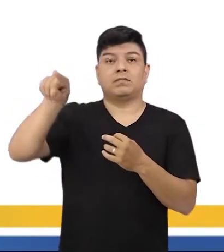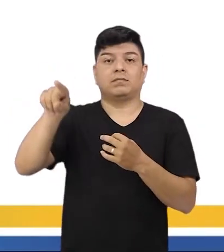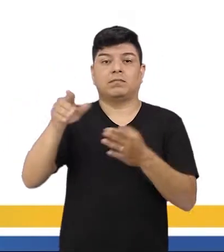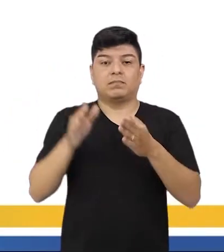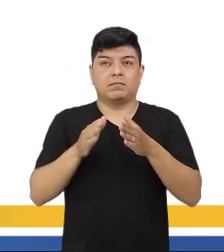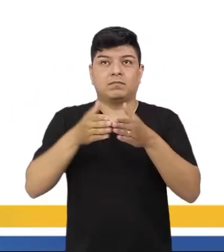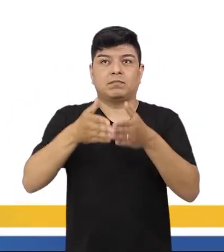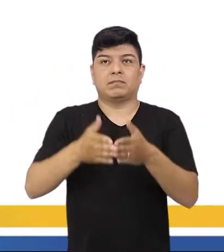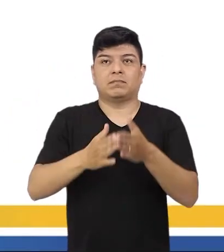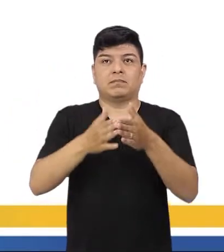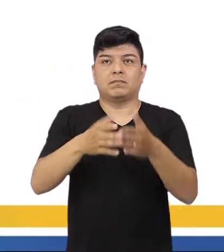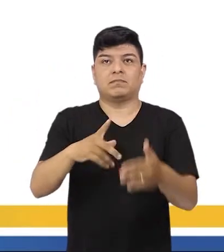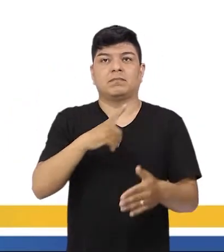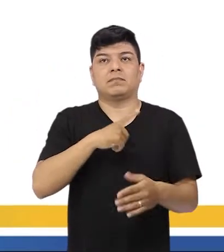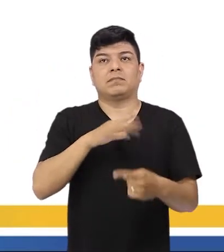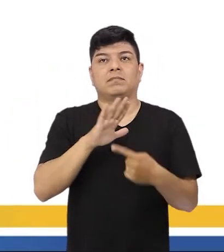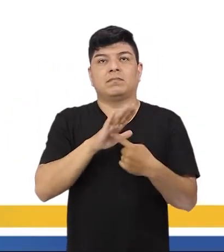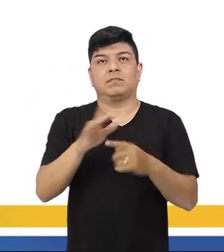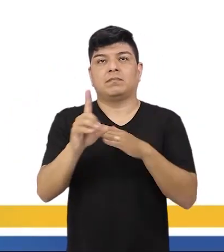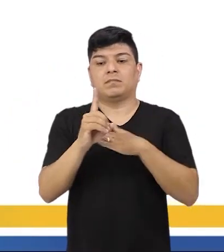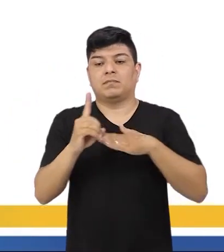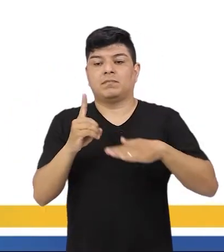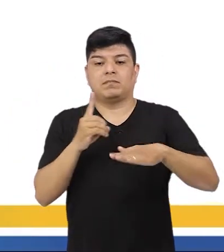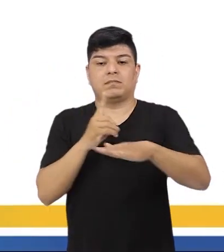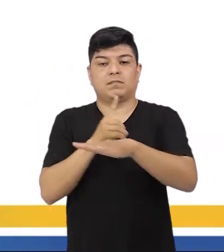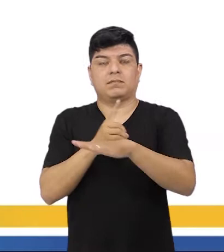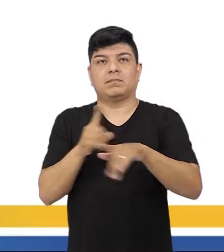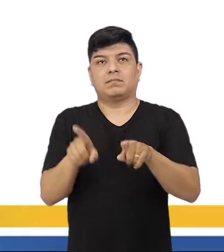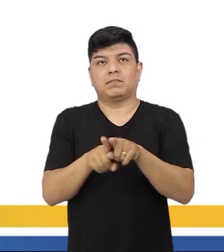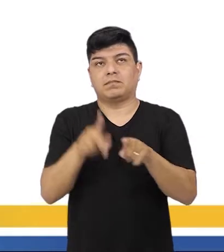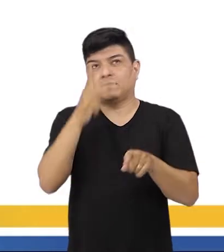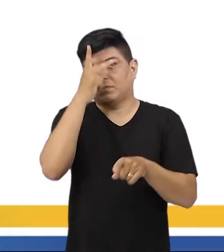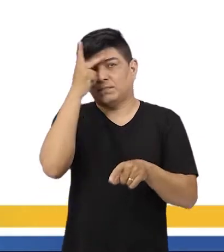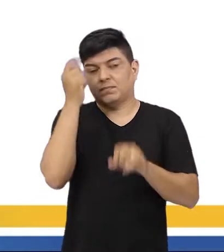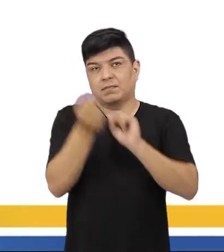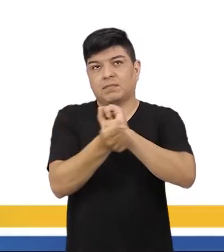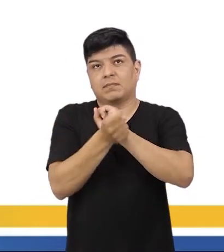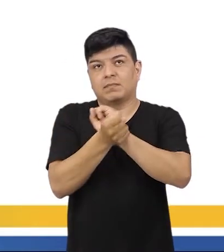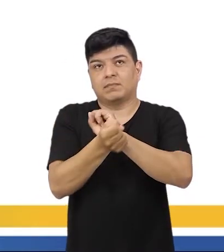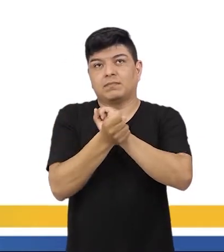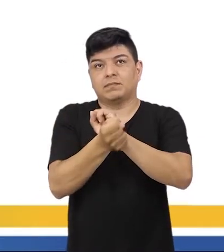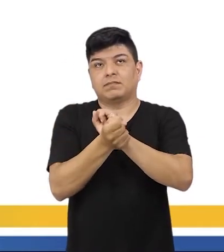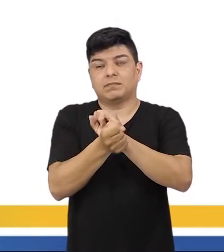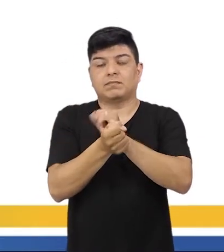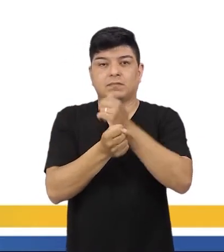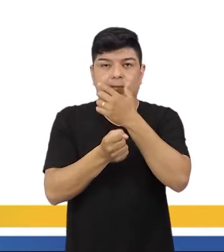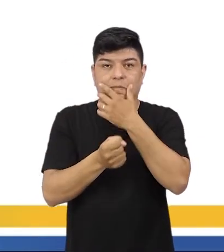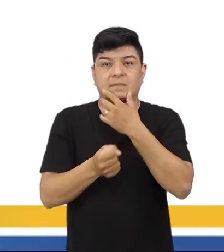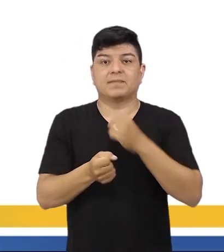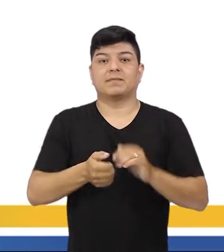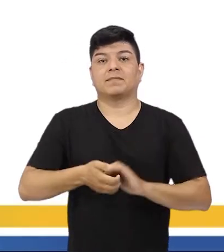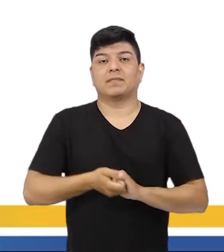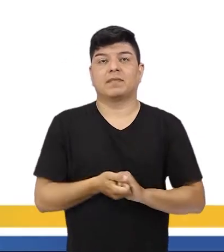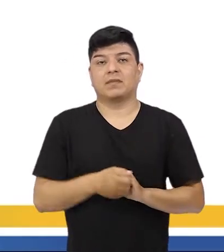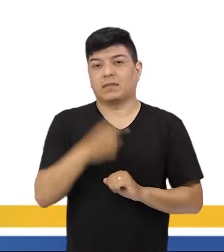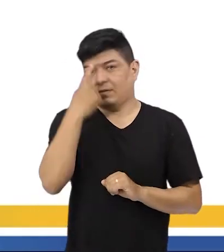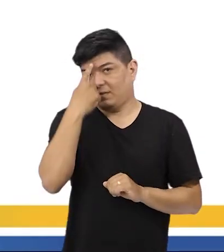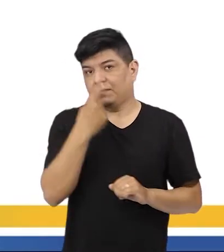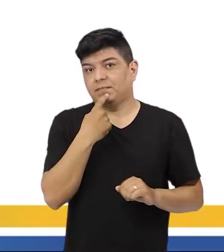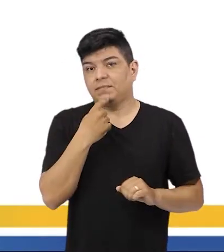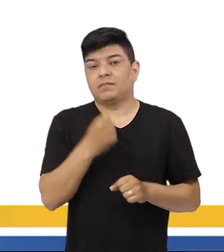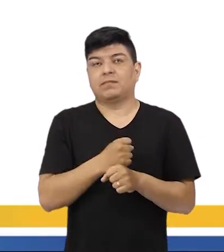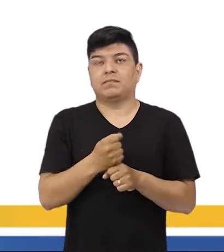pegando navio. Nós temos também a representação social, que é a questão das pessoas escravizadas, né? E nessa obra de